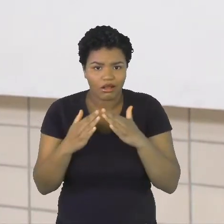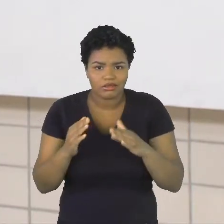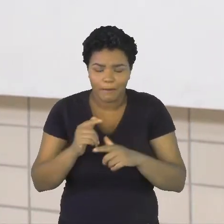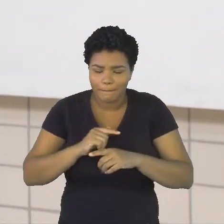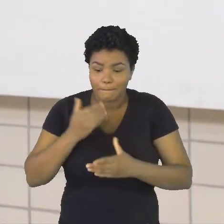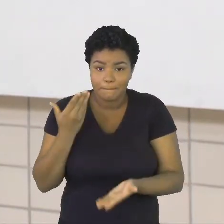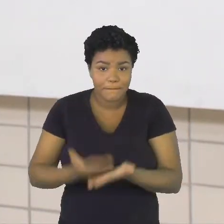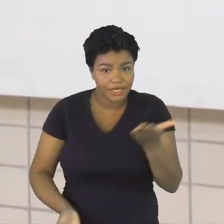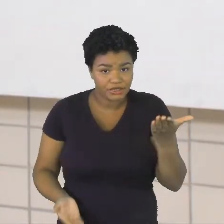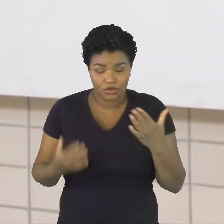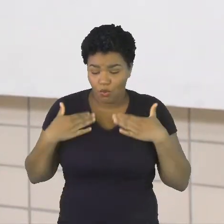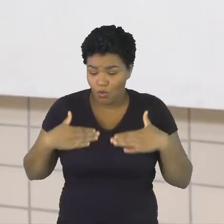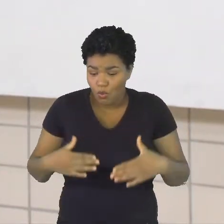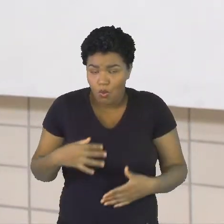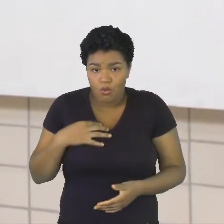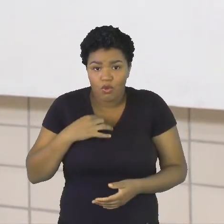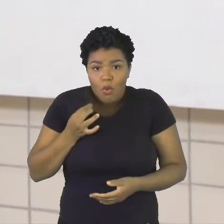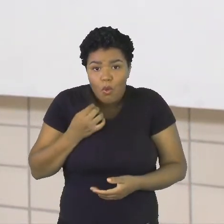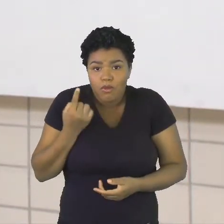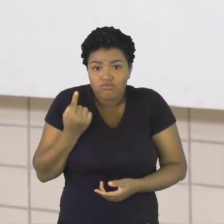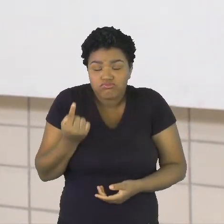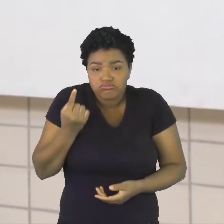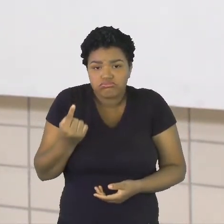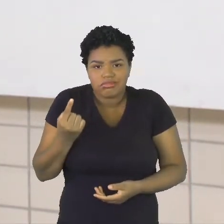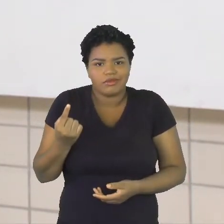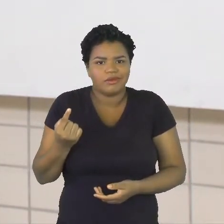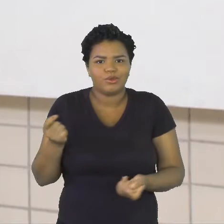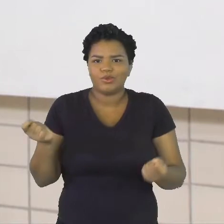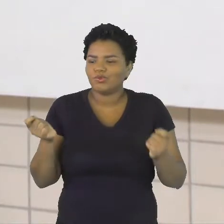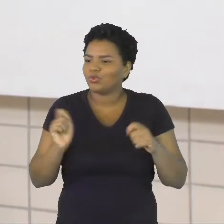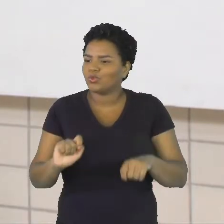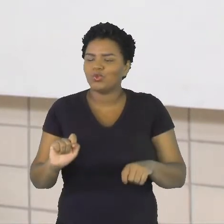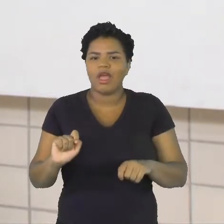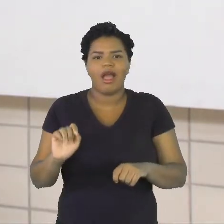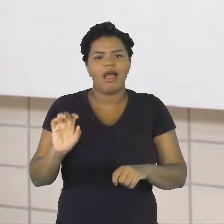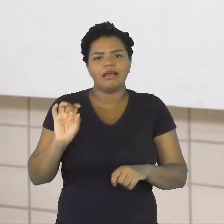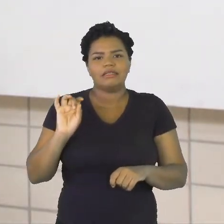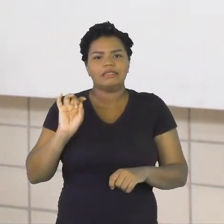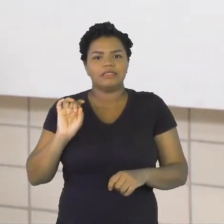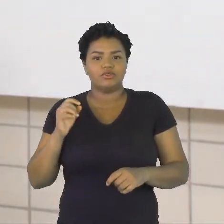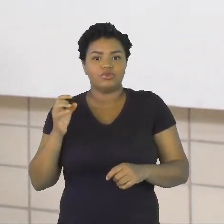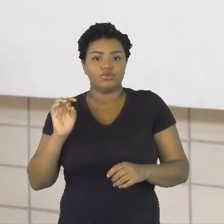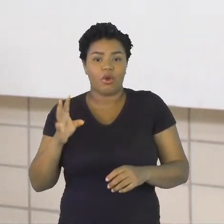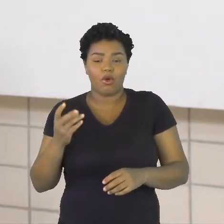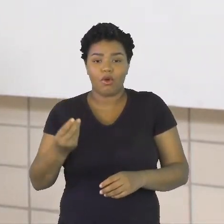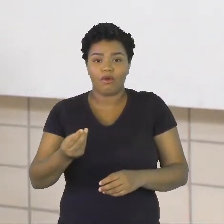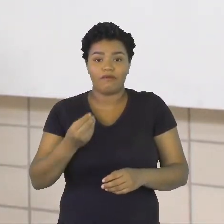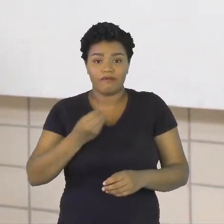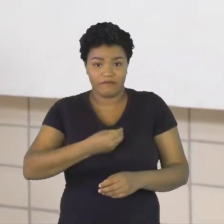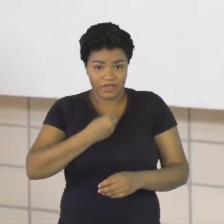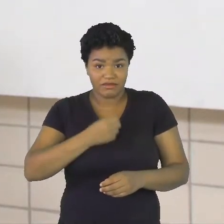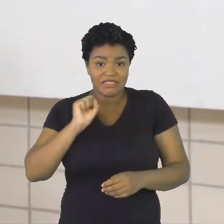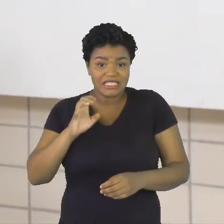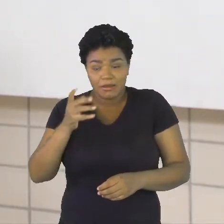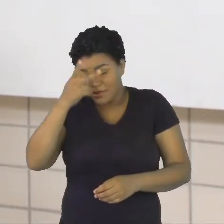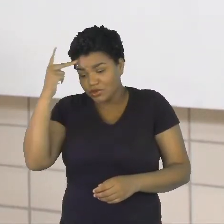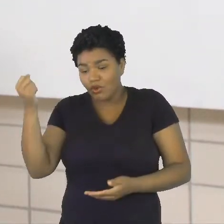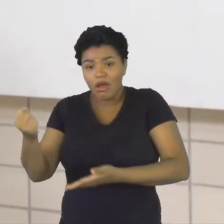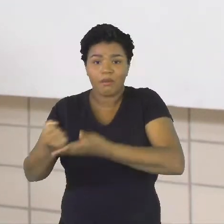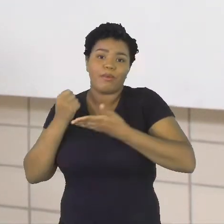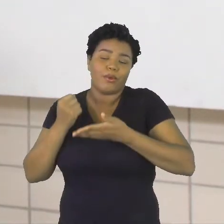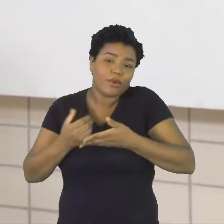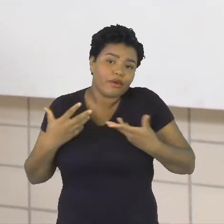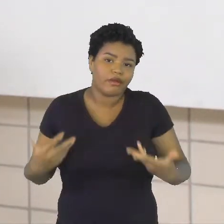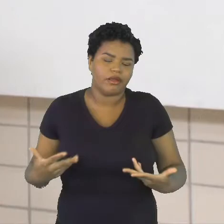sem nenhuma condição de sobreviver se não tiver uma ajuda. Assim são os animais. Quando a floresta é desmatada ou